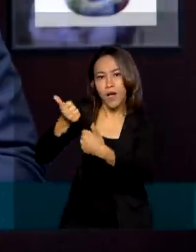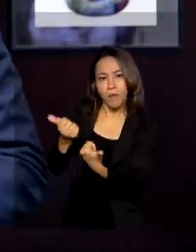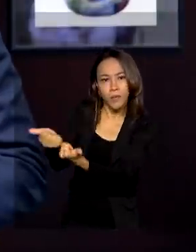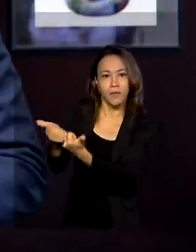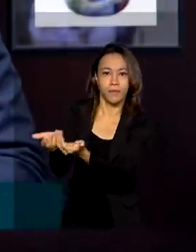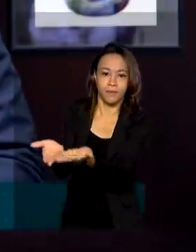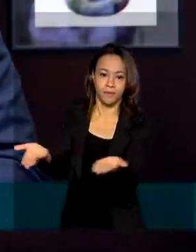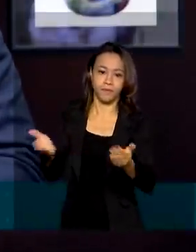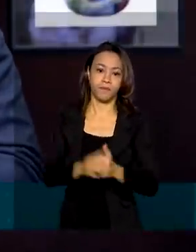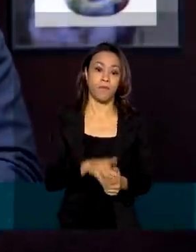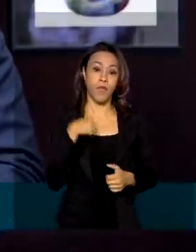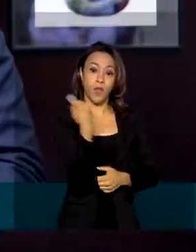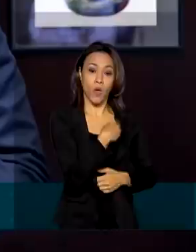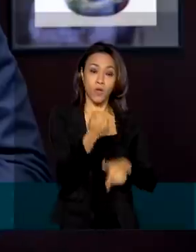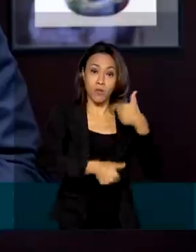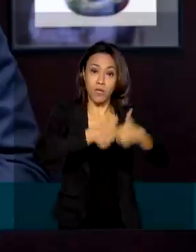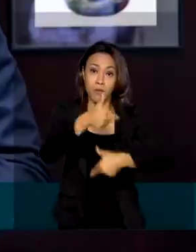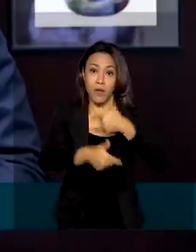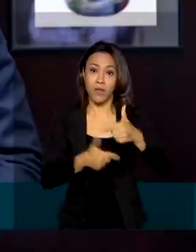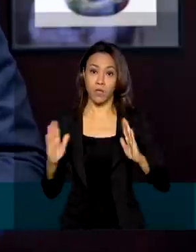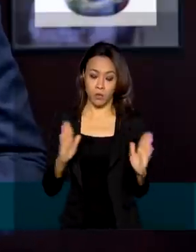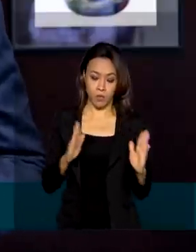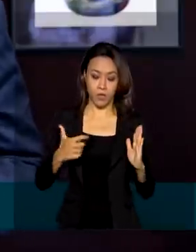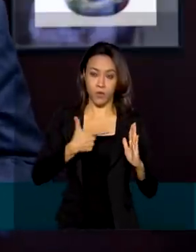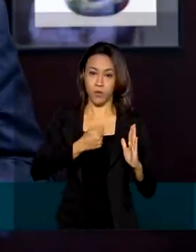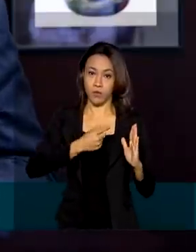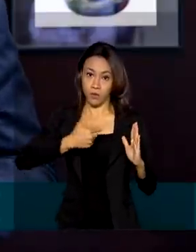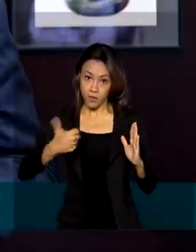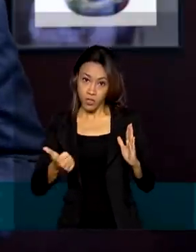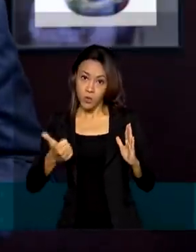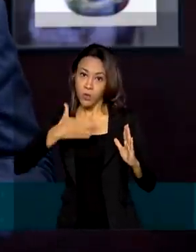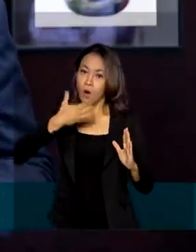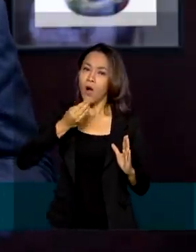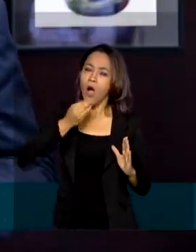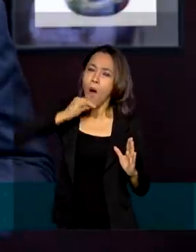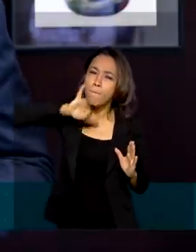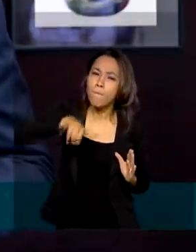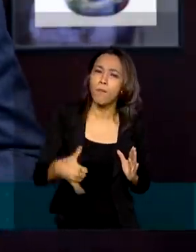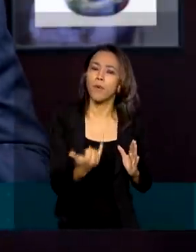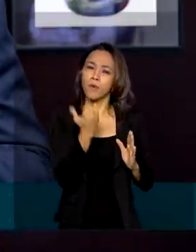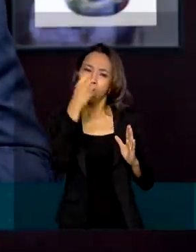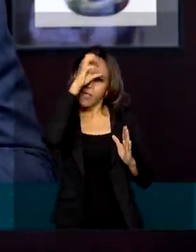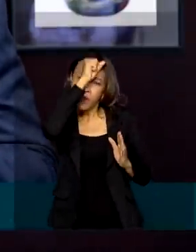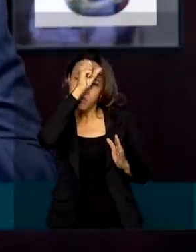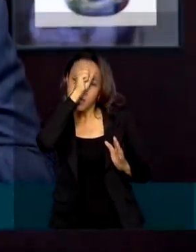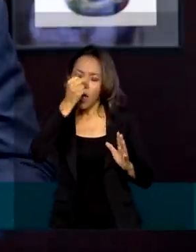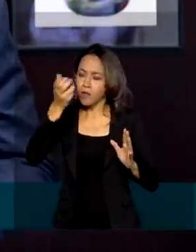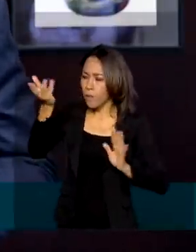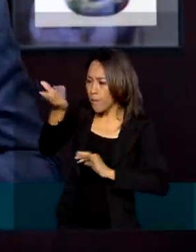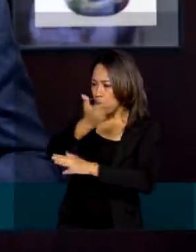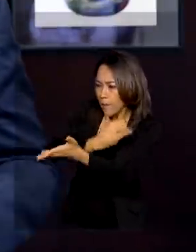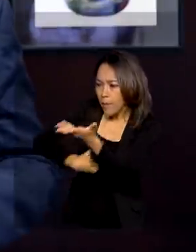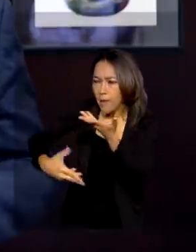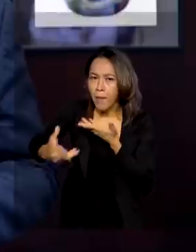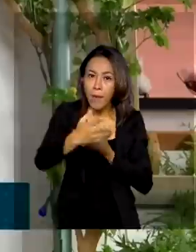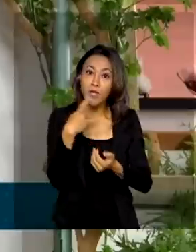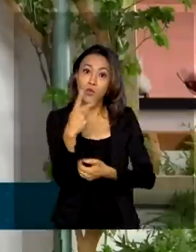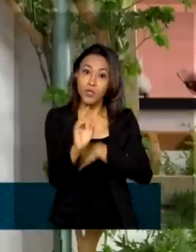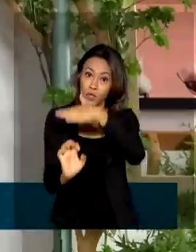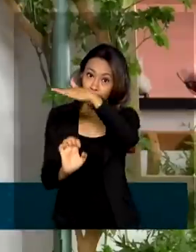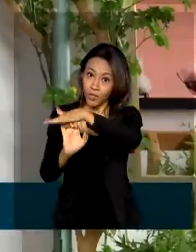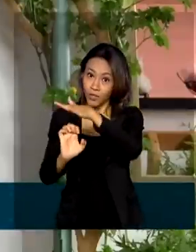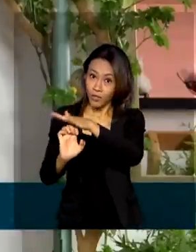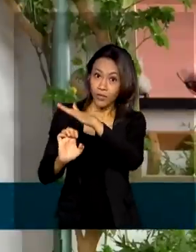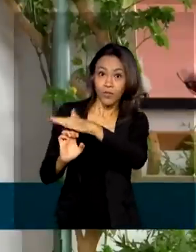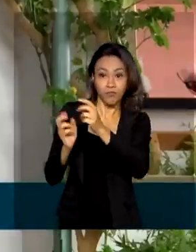2021 traga grandes oportunidades de conexões, de aprendizado e de colocar o seu negócio em pé.